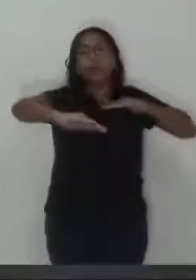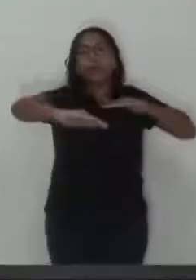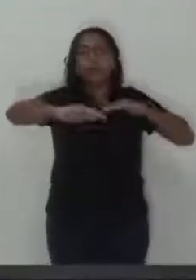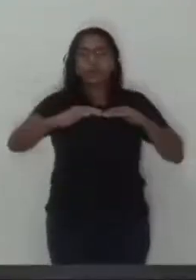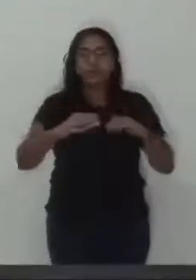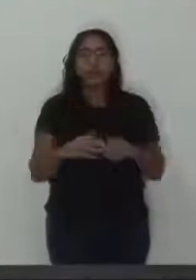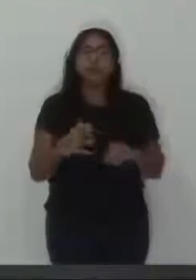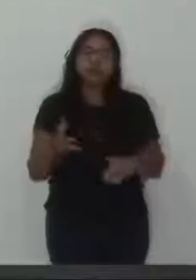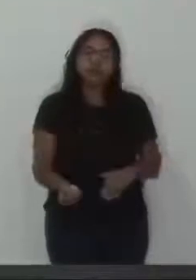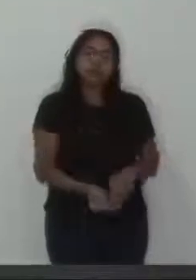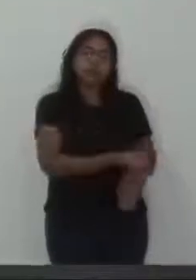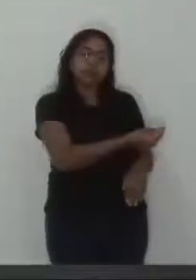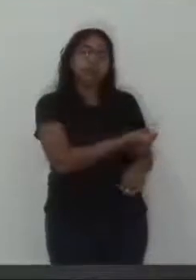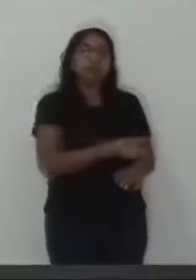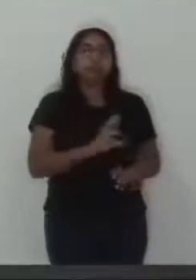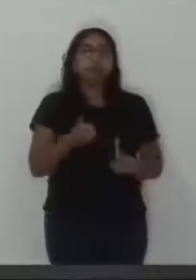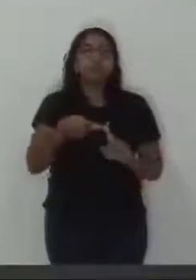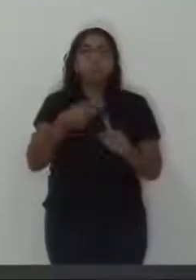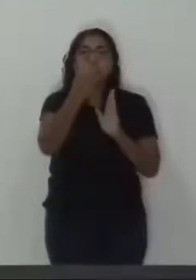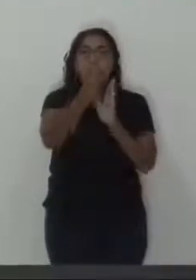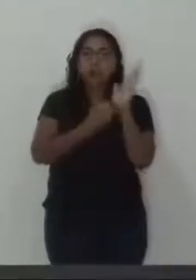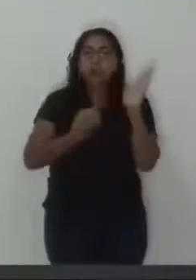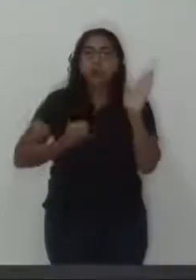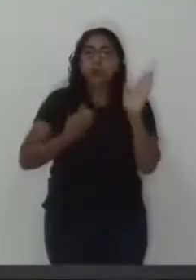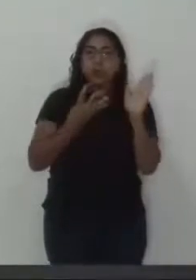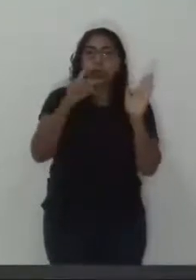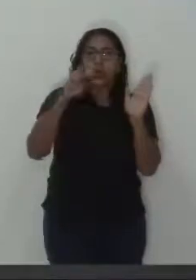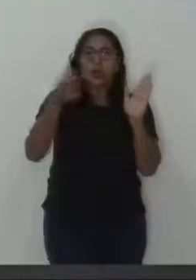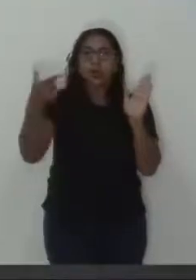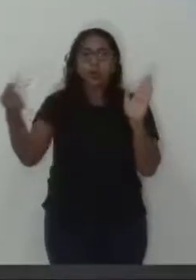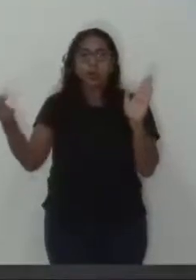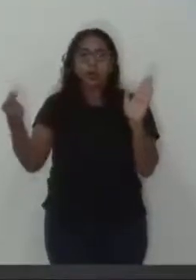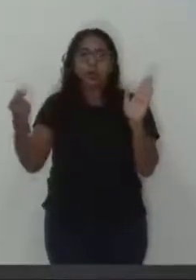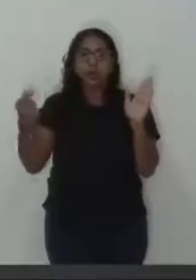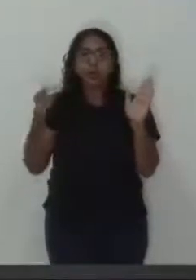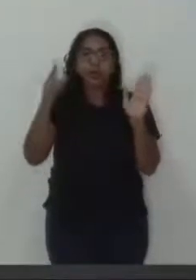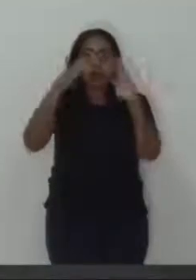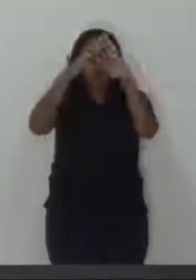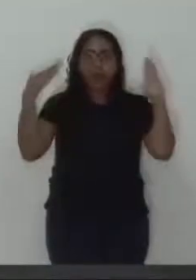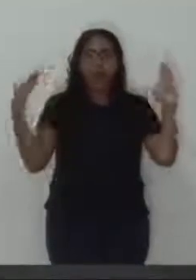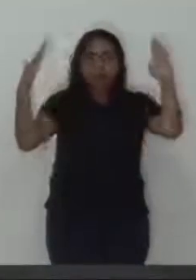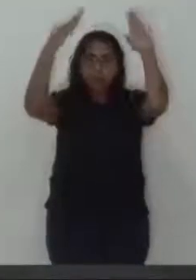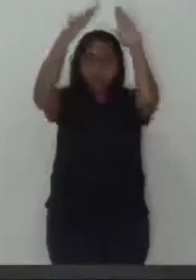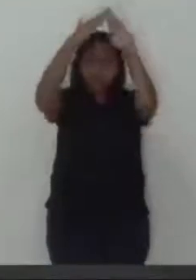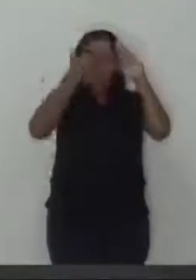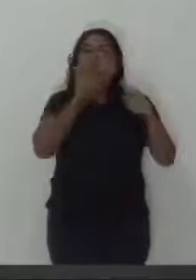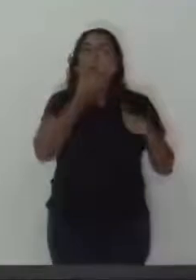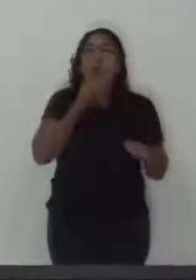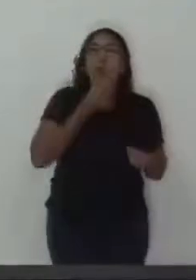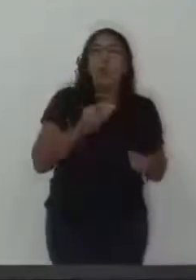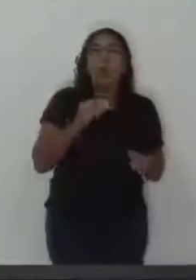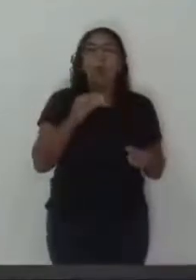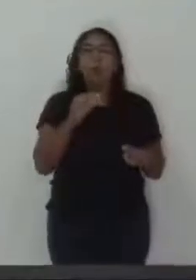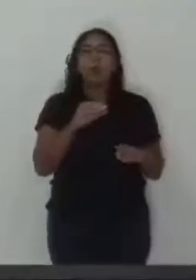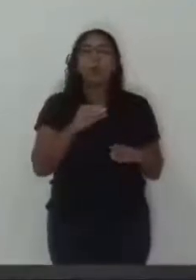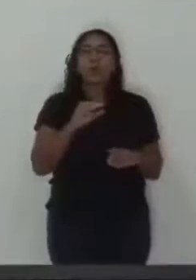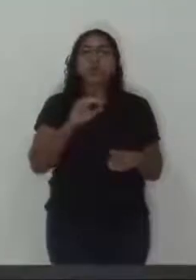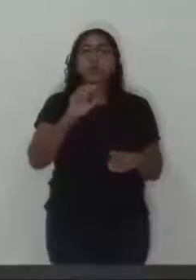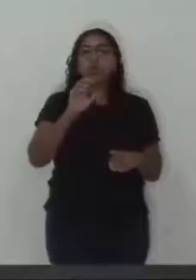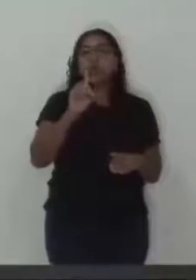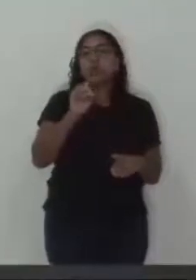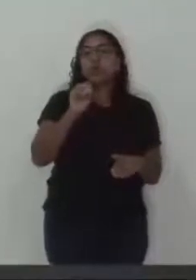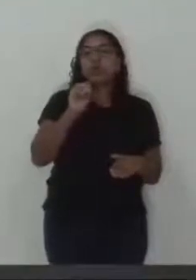Carinhe-se. Oficio circular nº 4, 2020, Bispo Dom Vicente Costa, de Ocesano, de Jundiaí,